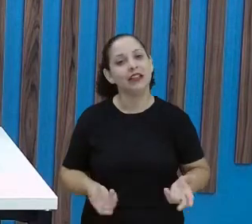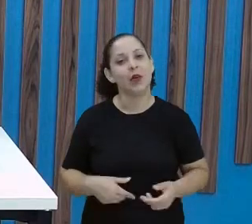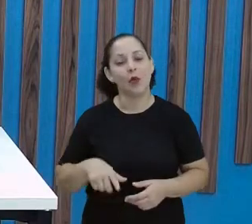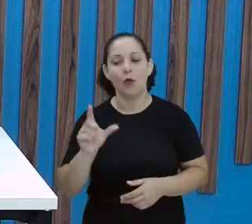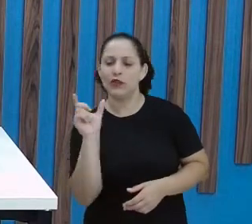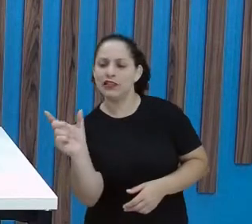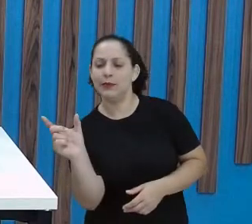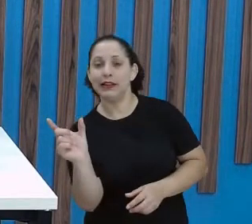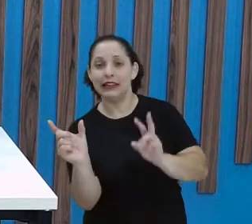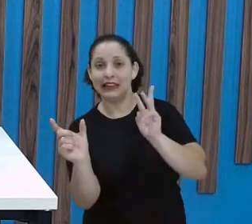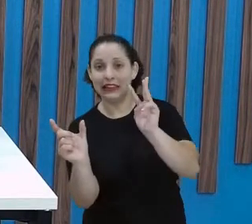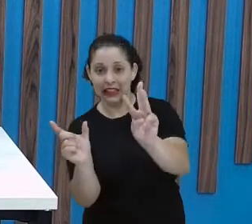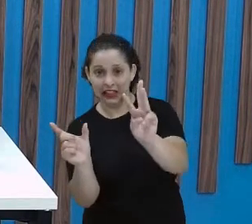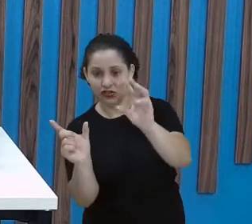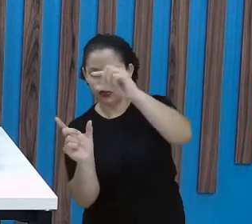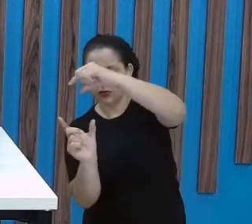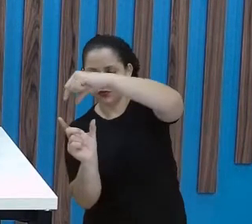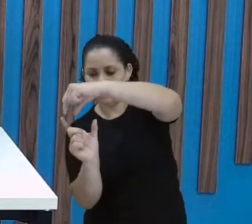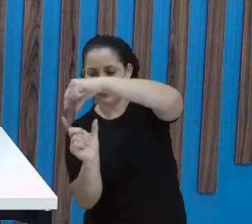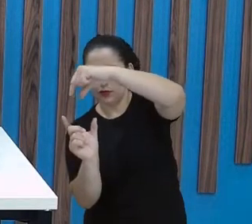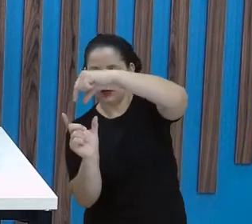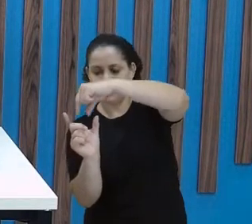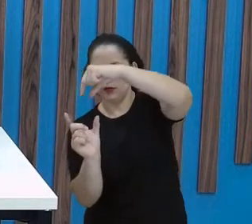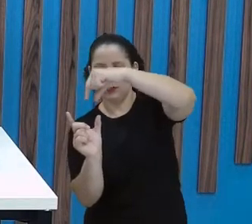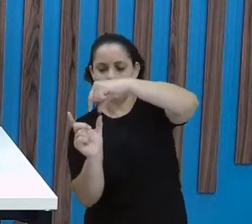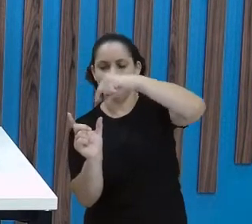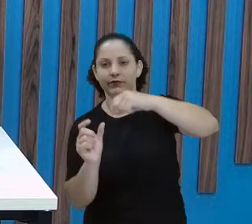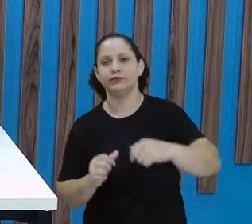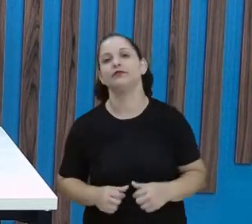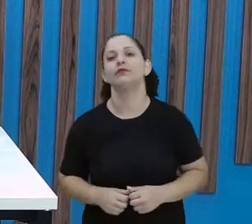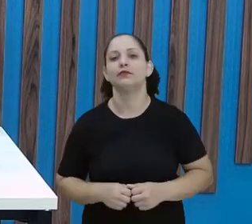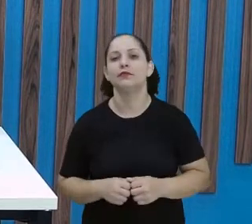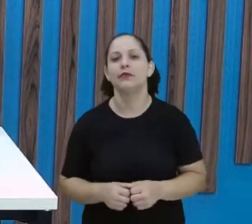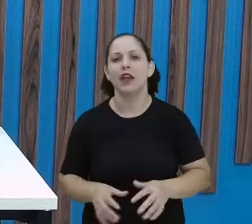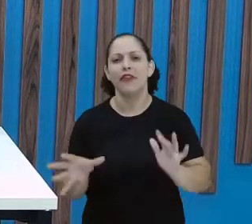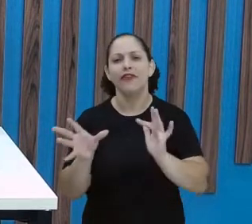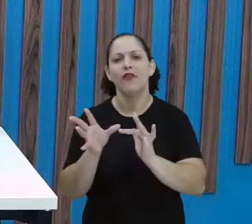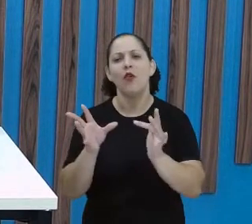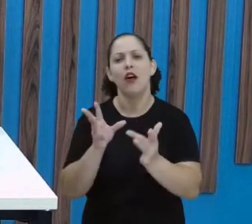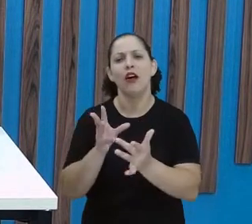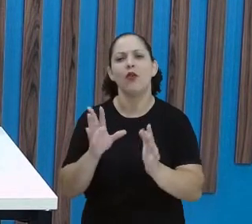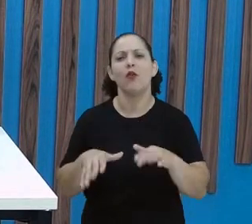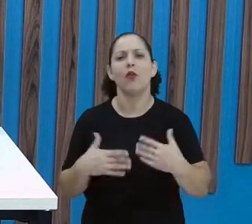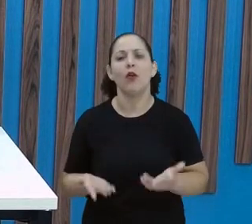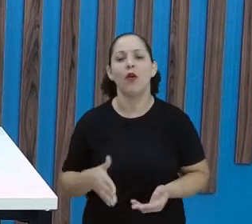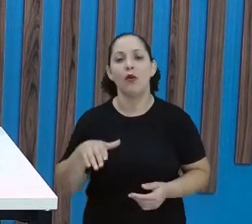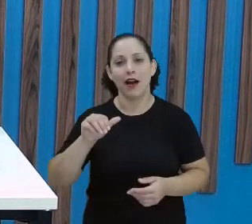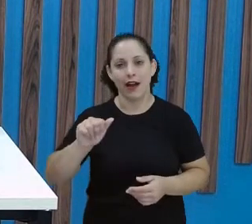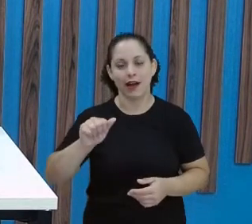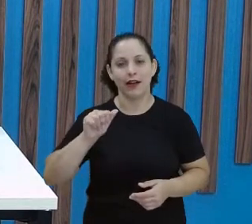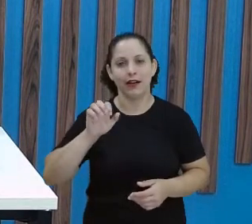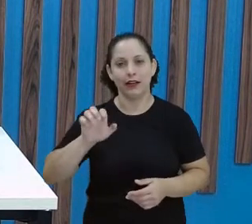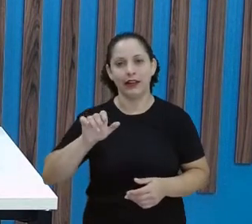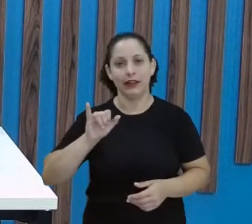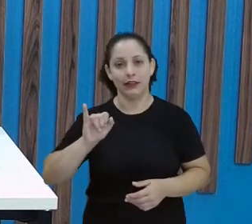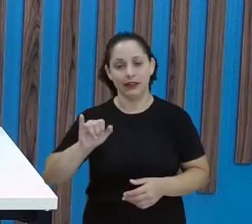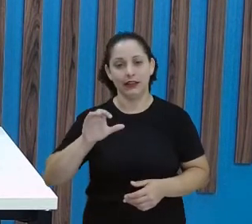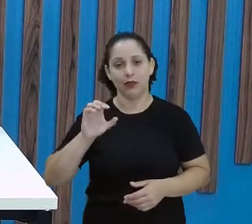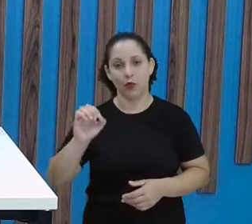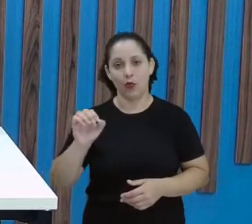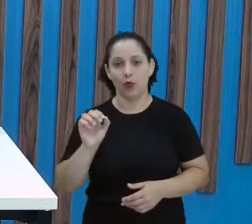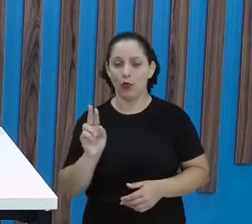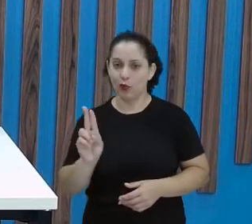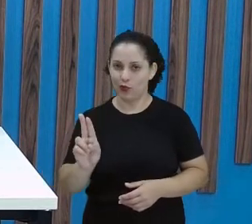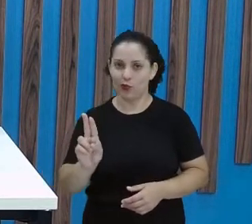com três consoantes, tá vendo? Quais são as vogais mesmo, vamos lembrar? A, E, I, O,